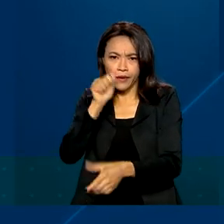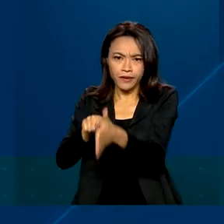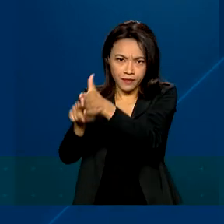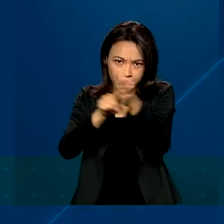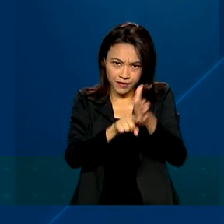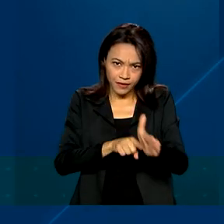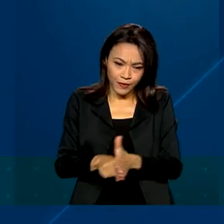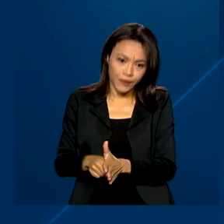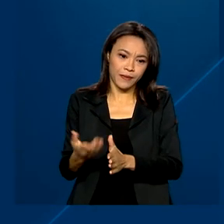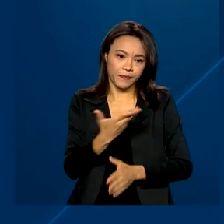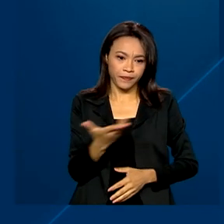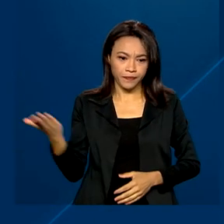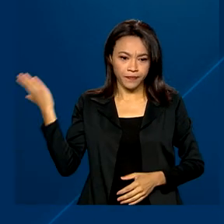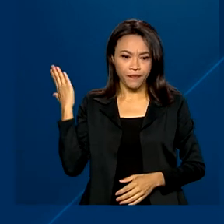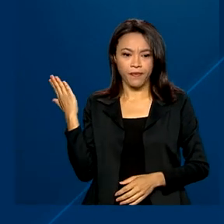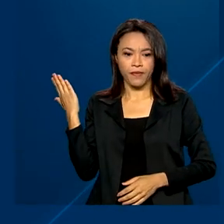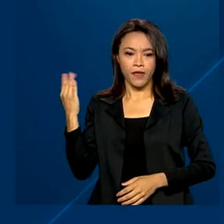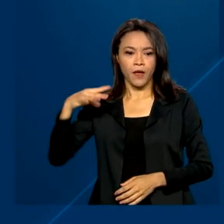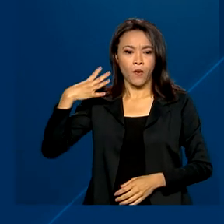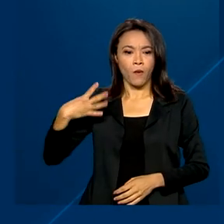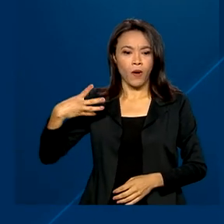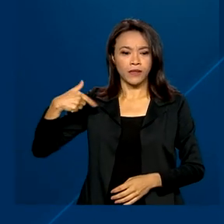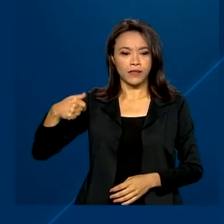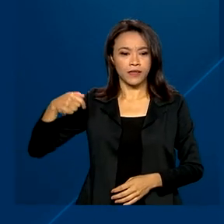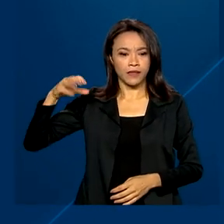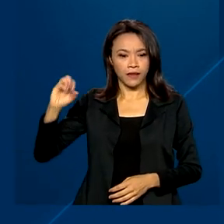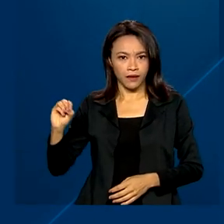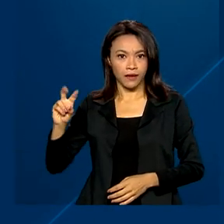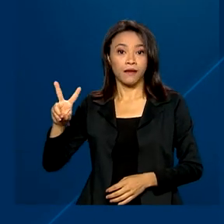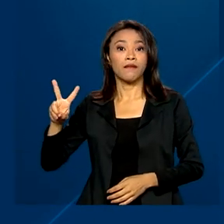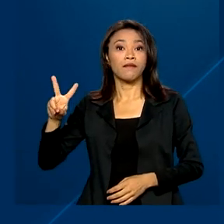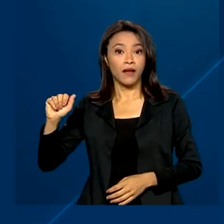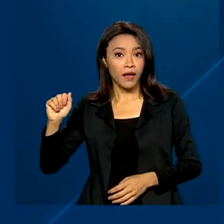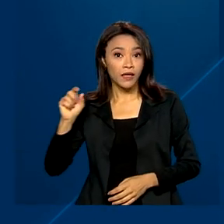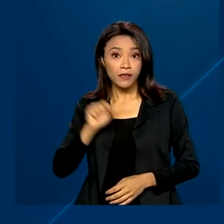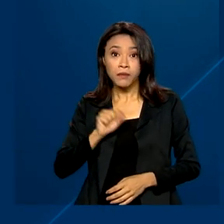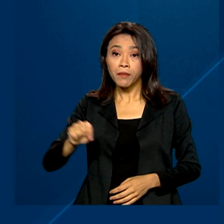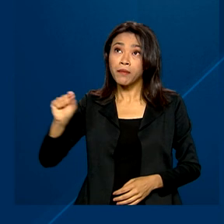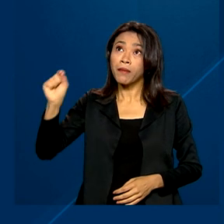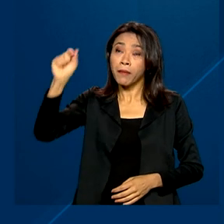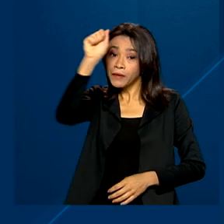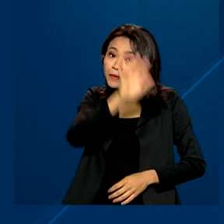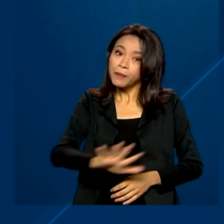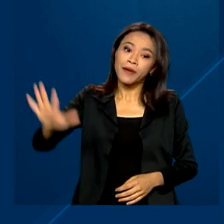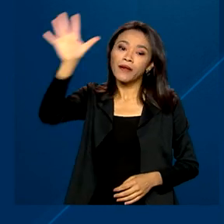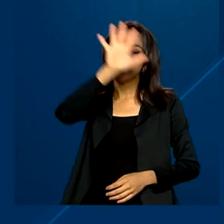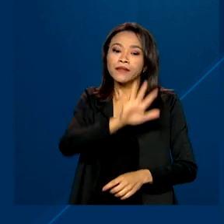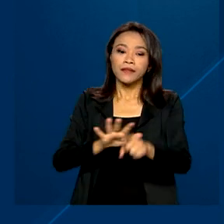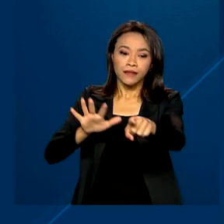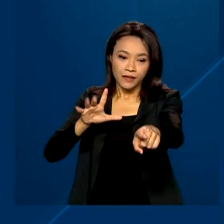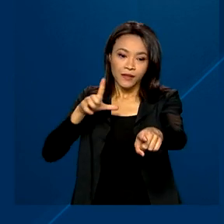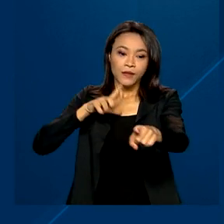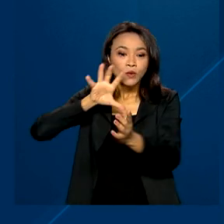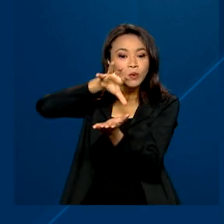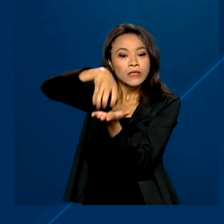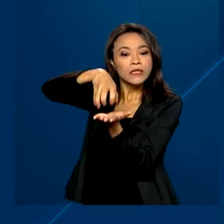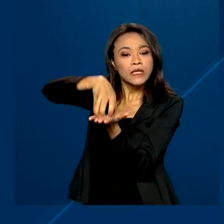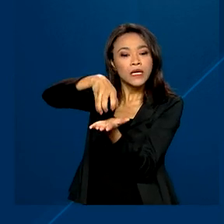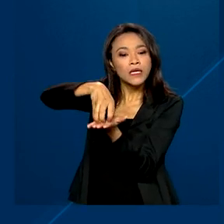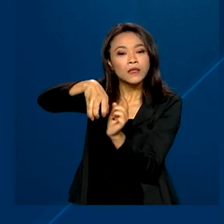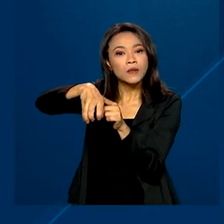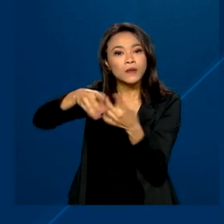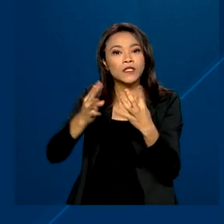470 vagas em todo o país por meio do programa do Centro de Tecnologias Estratégicas do